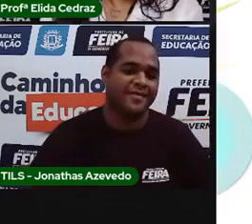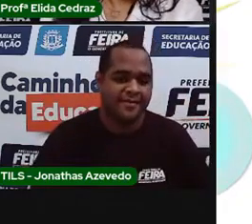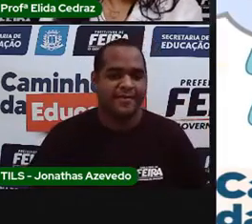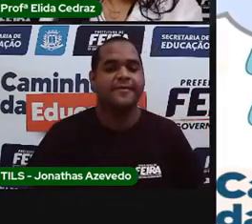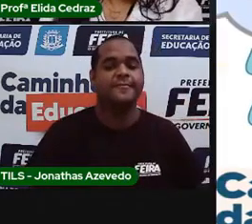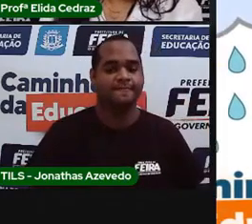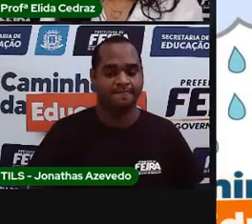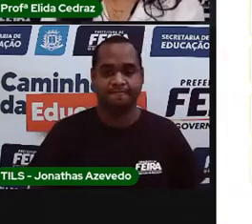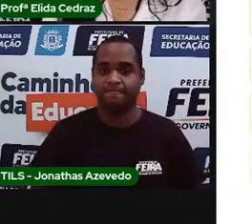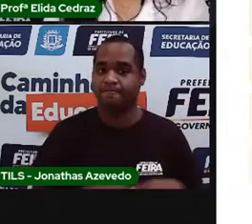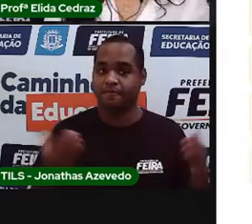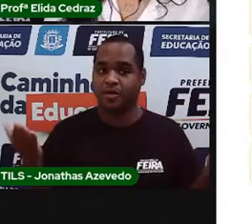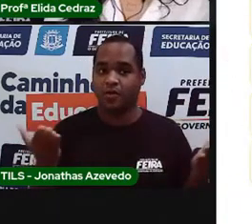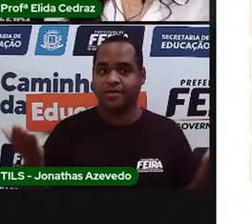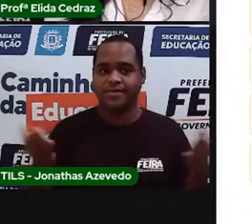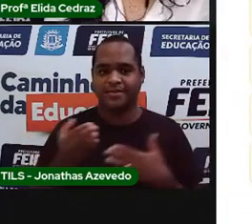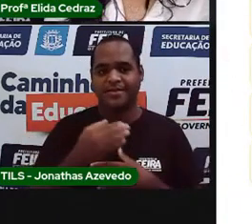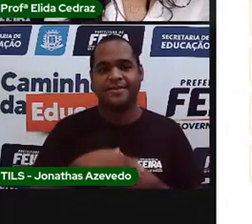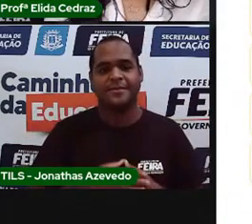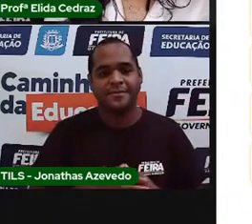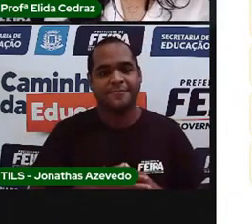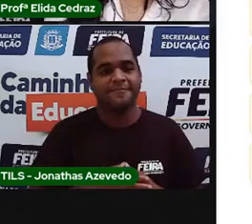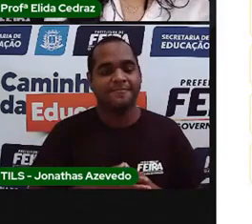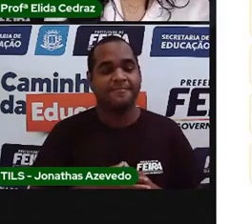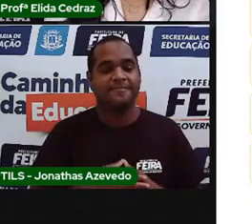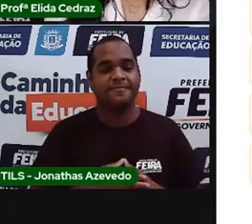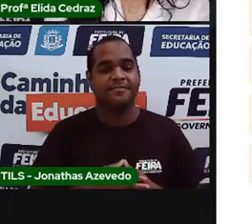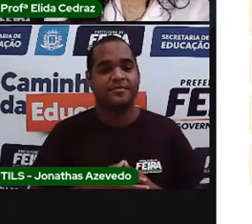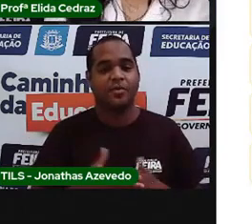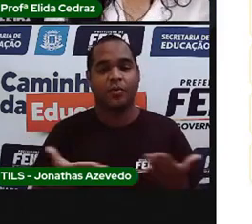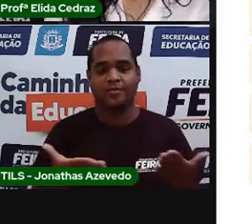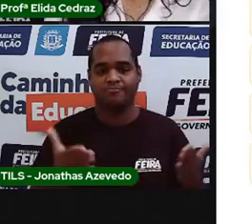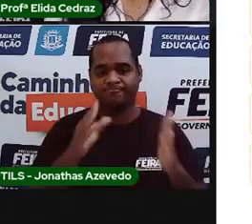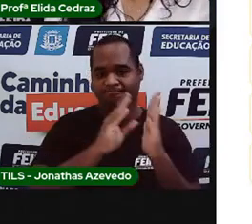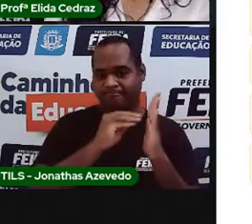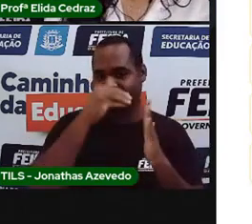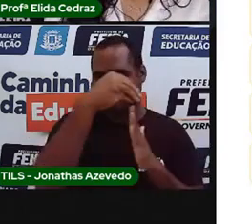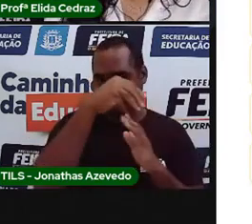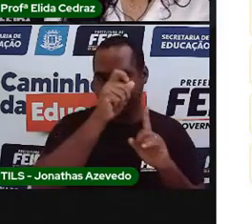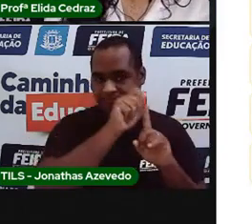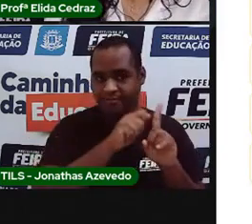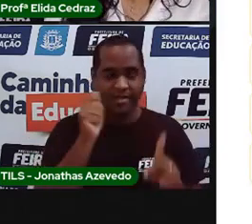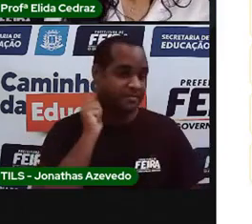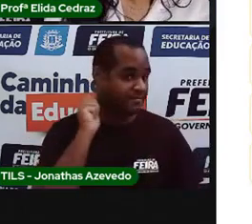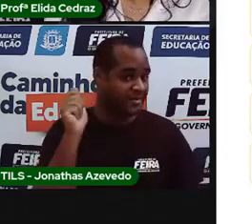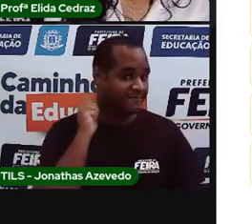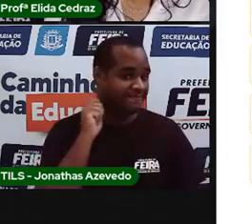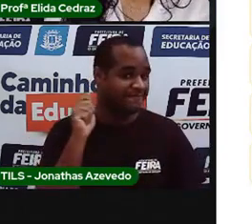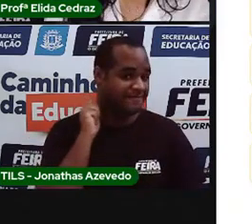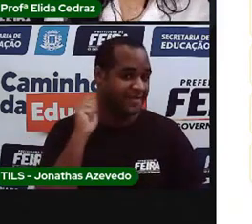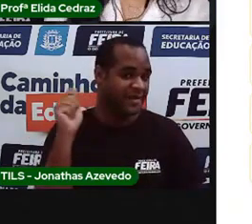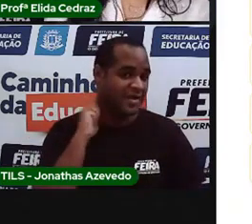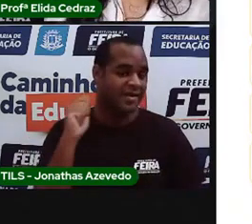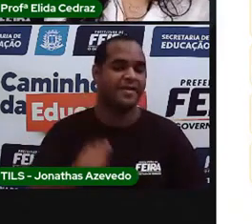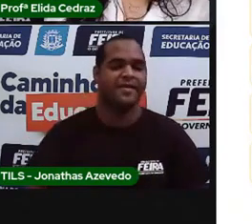Vamos à data de hoje. O nosso amigo, o calendário do mês de abril.